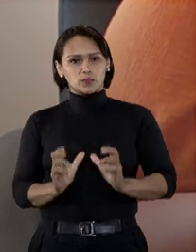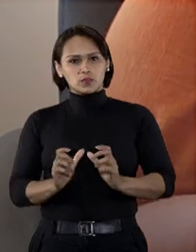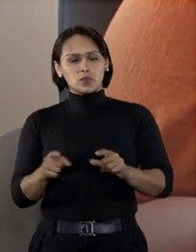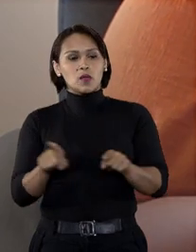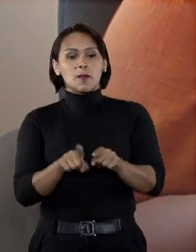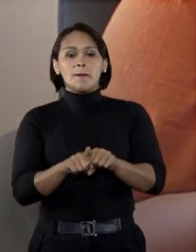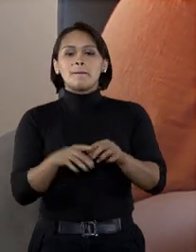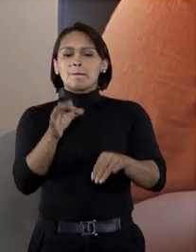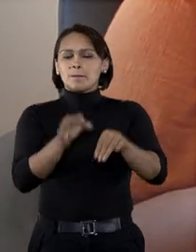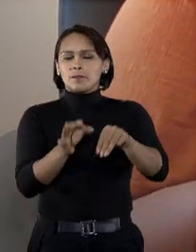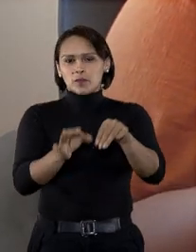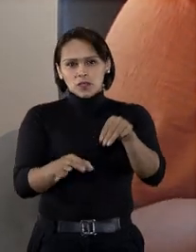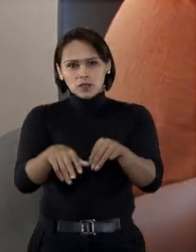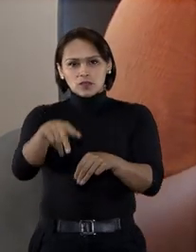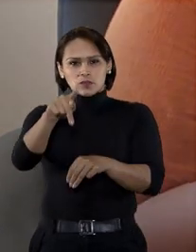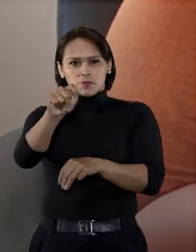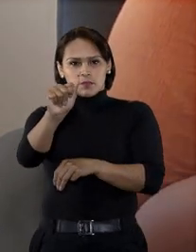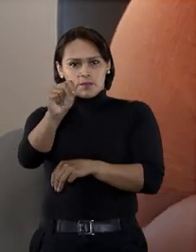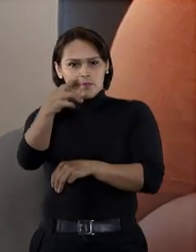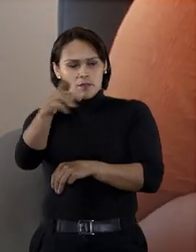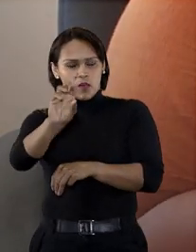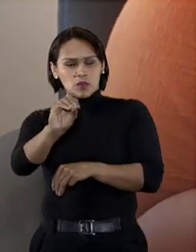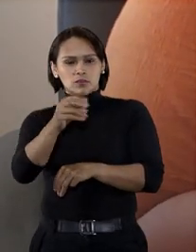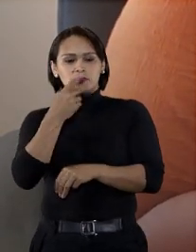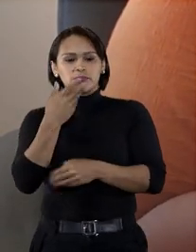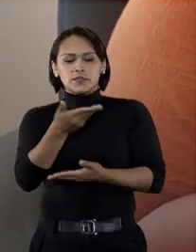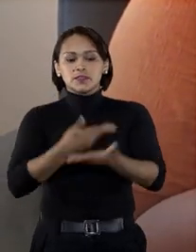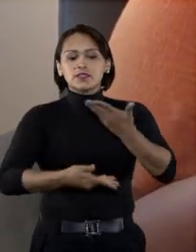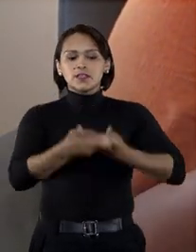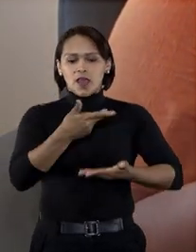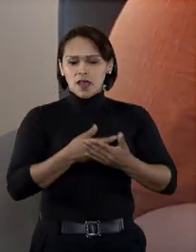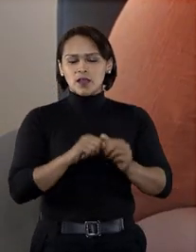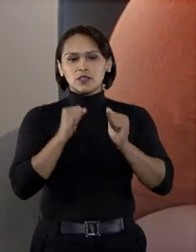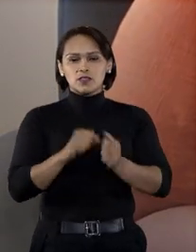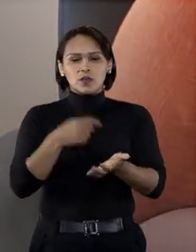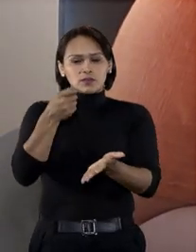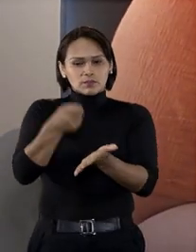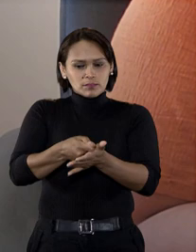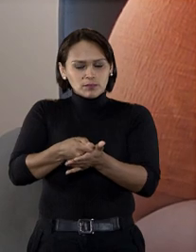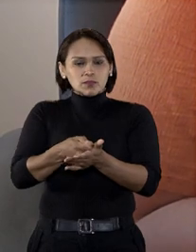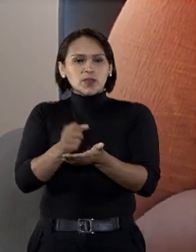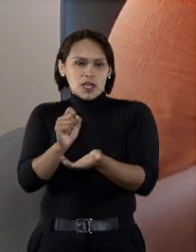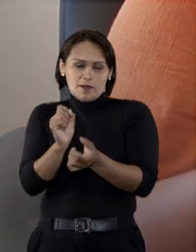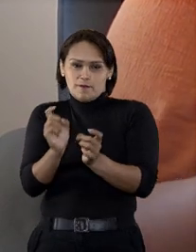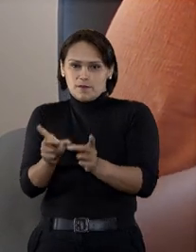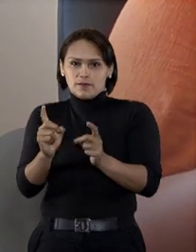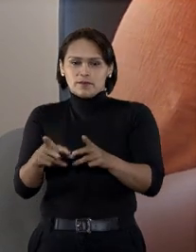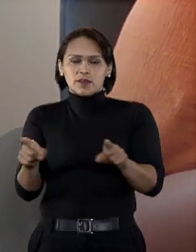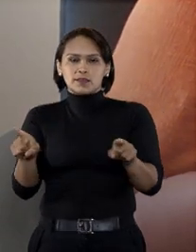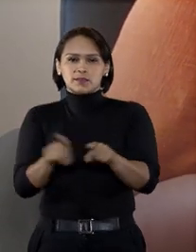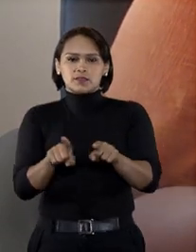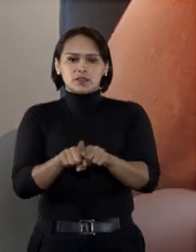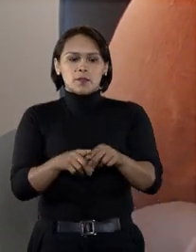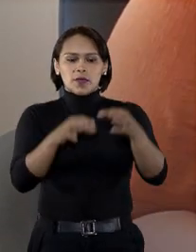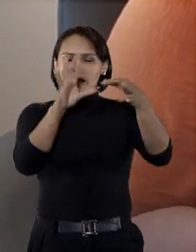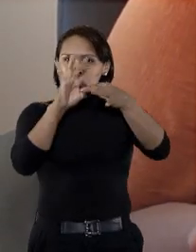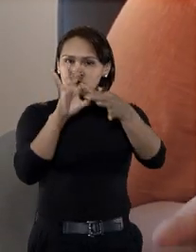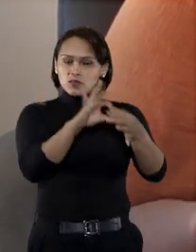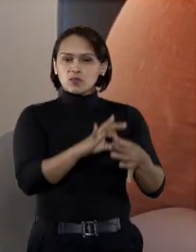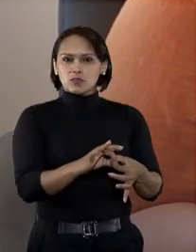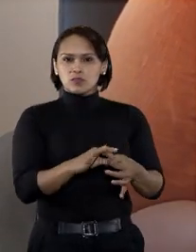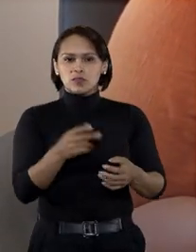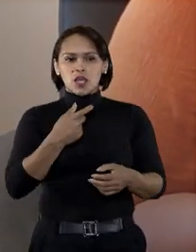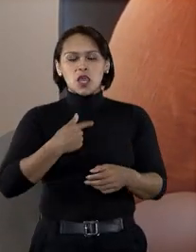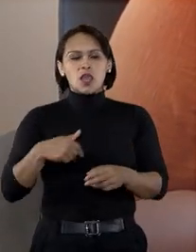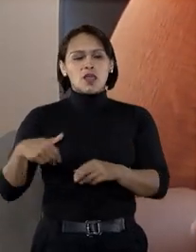Para o relator do caso, o ministro Paulo de Tarso Sanseverino, se a relação é de consumo e o acidente se dá nesse contexto, o fato de